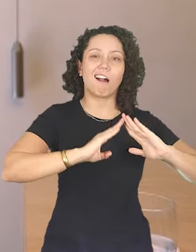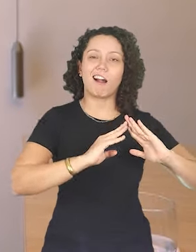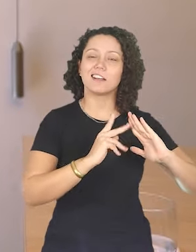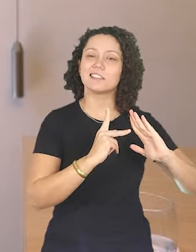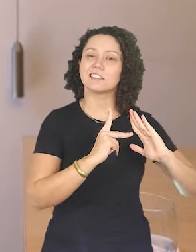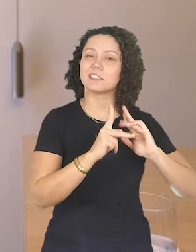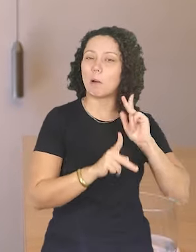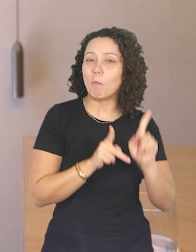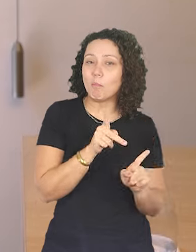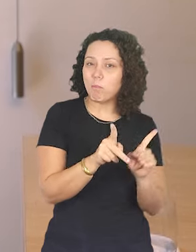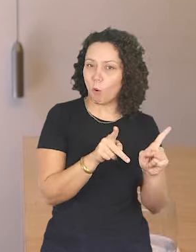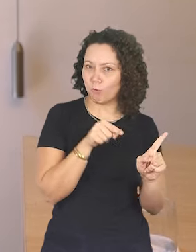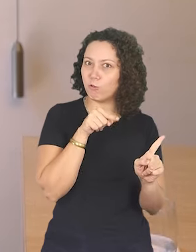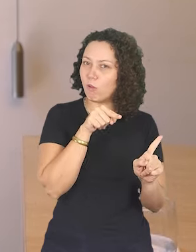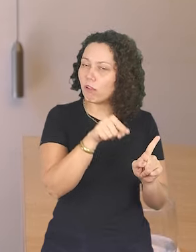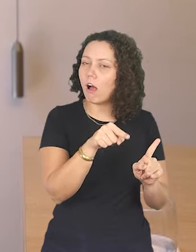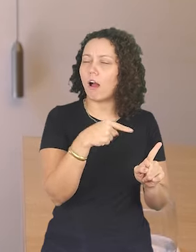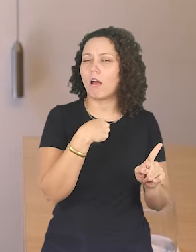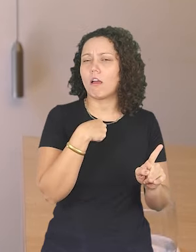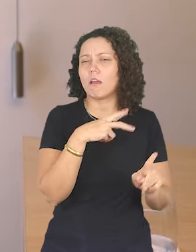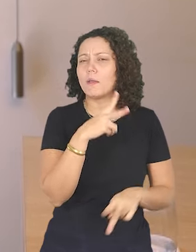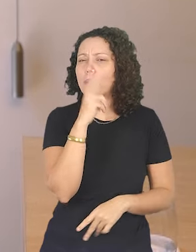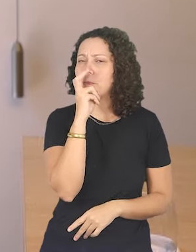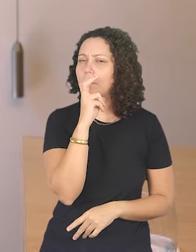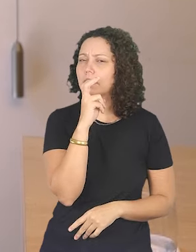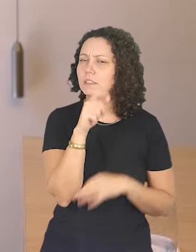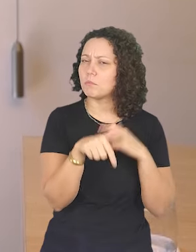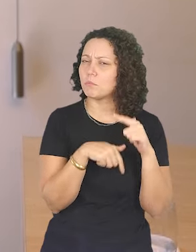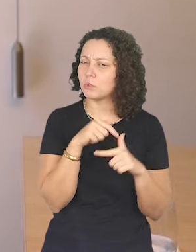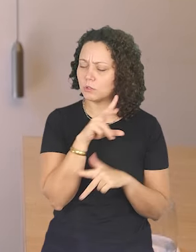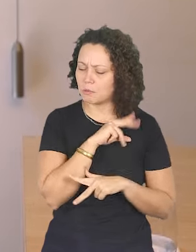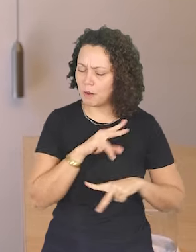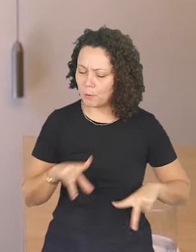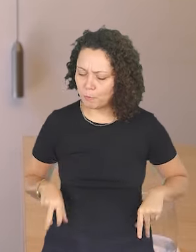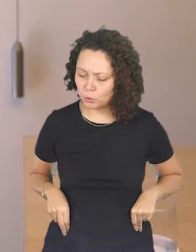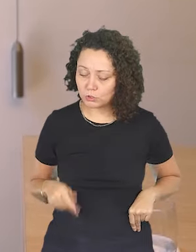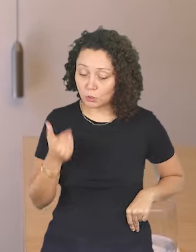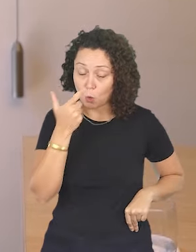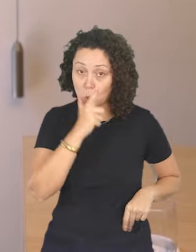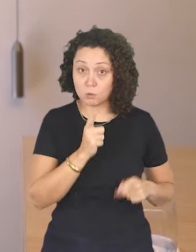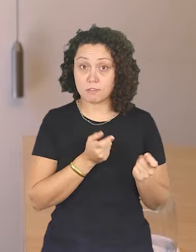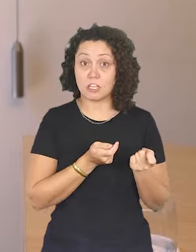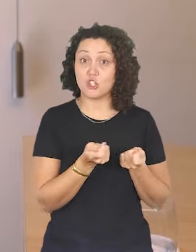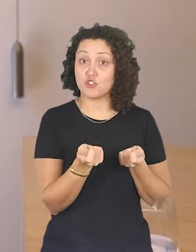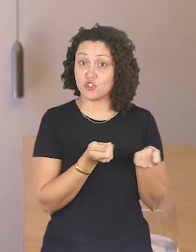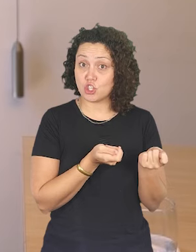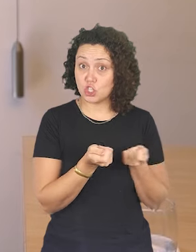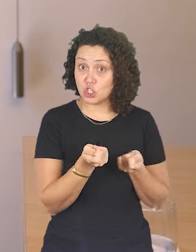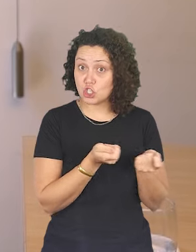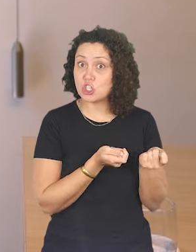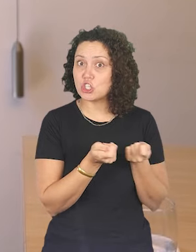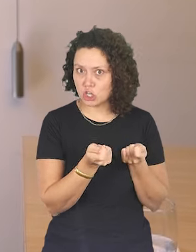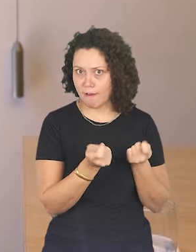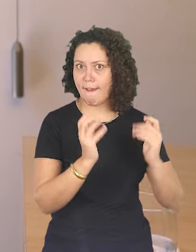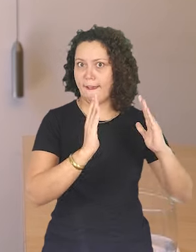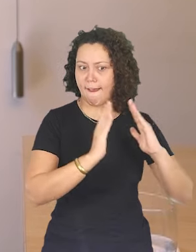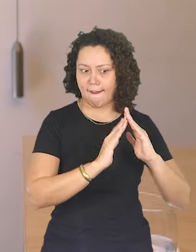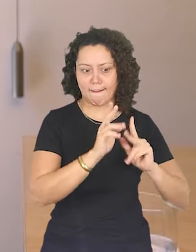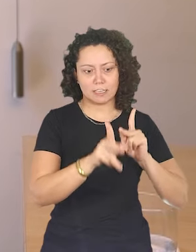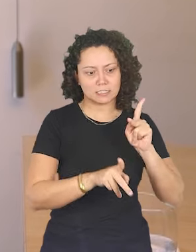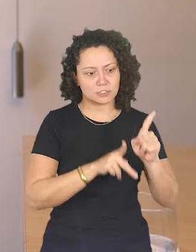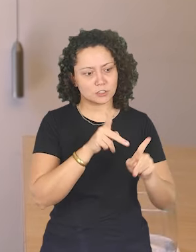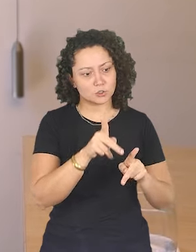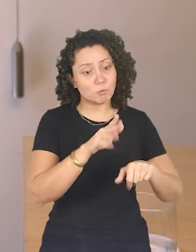Povo, onde, de fato, eu percebo que o meu trabalho de produção me levou para esse lugar de poder dirigir uma instituição e